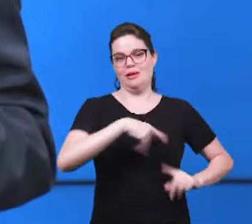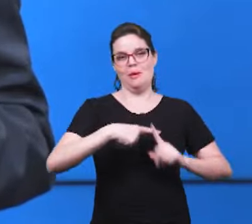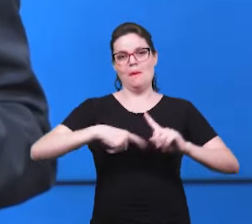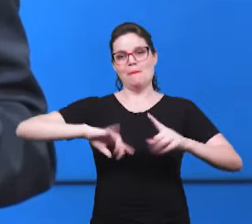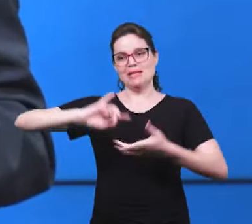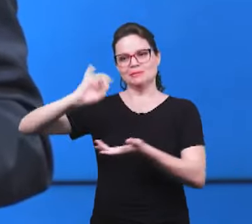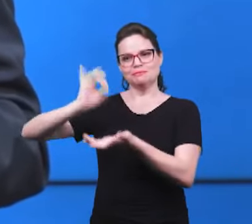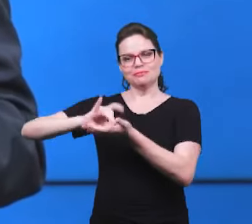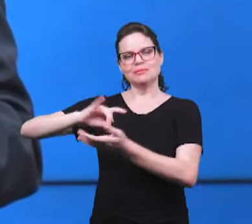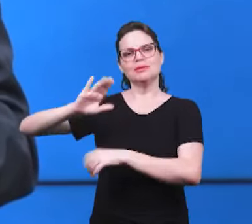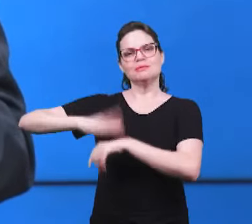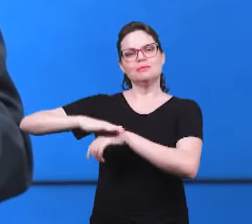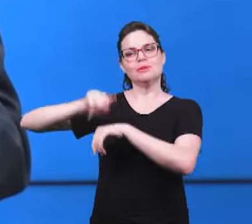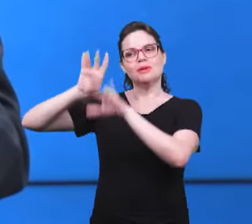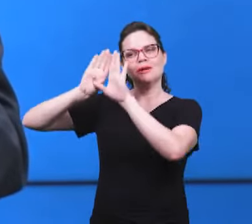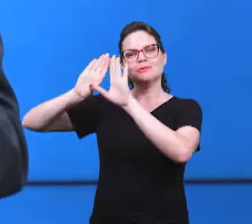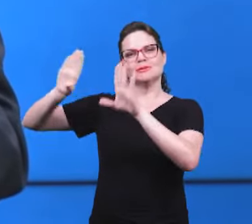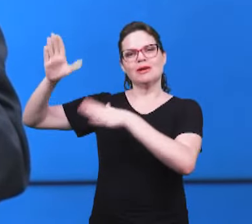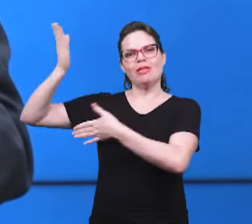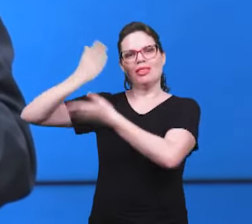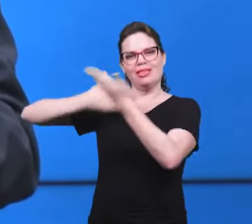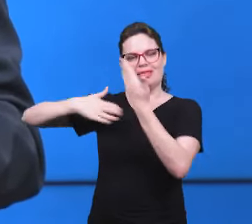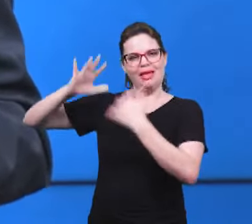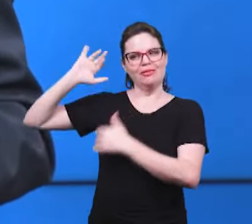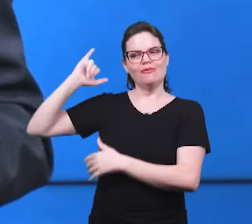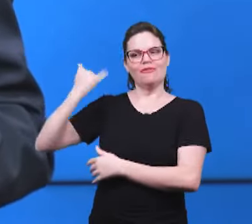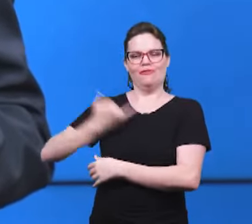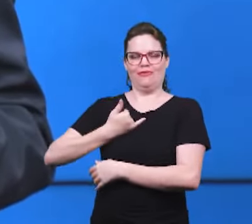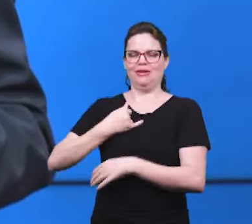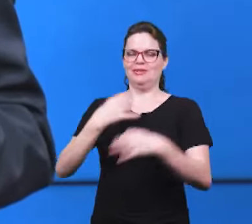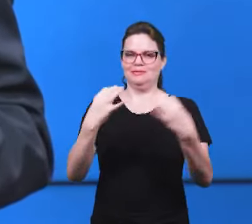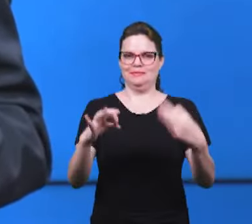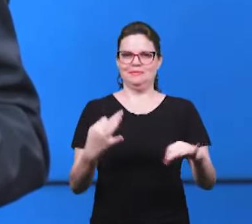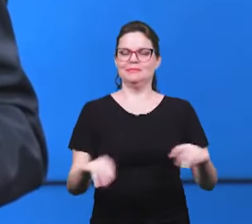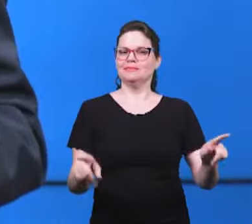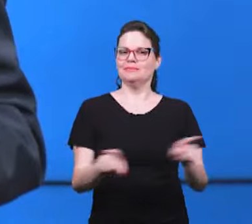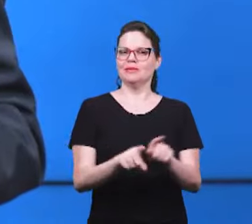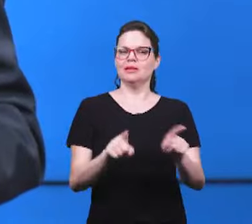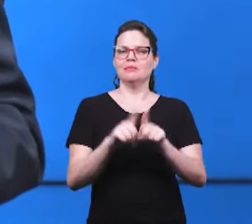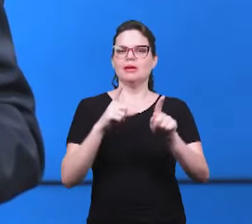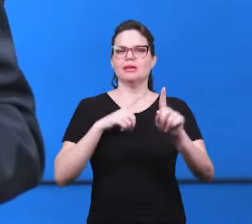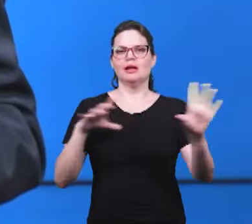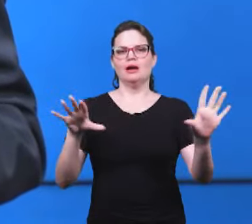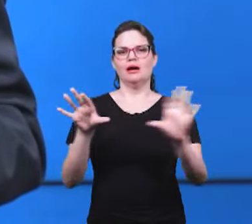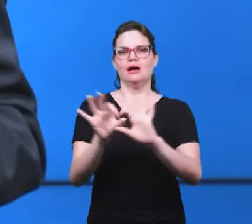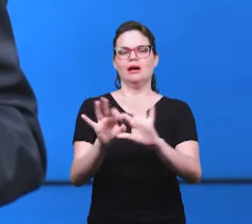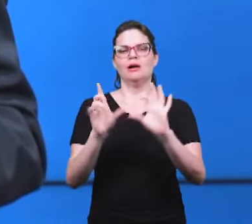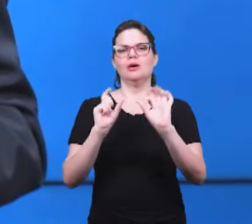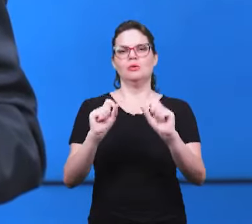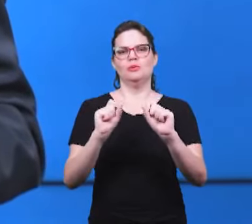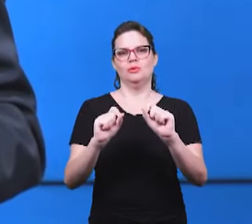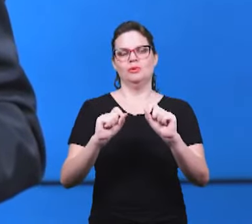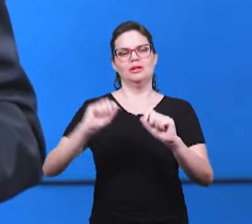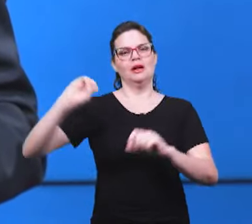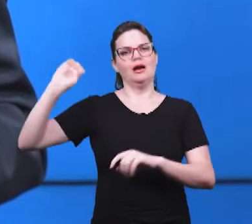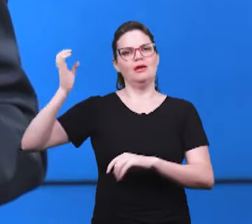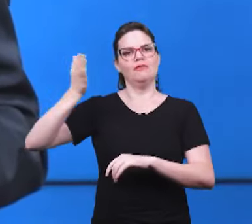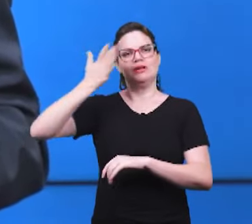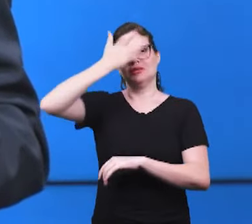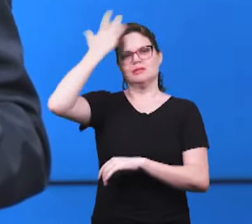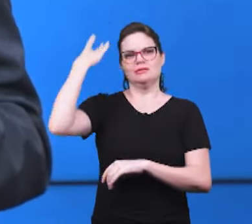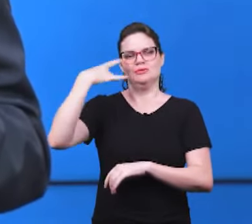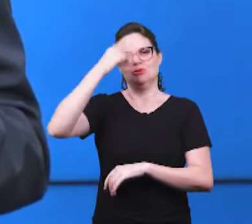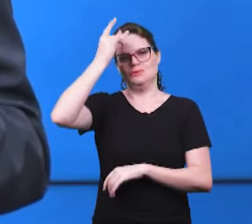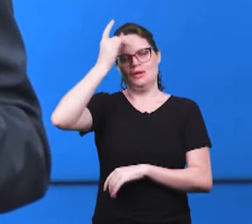ela vem da eternidade, como a irmã colocou muito bem. E mais, ela está ligada à revelação do Espírito